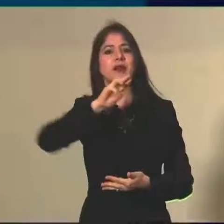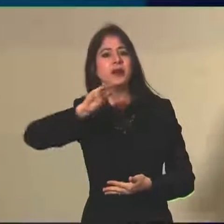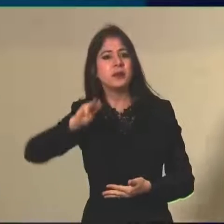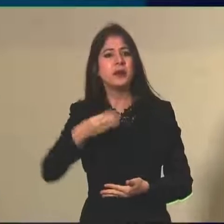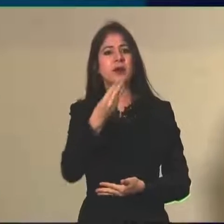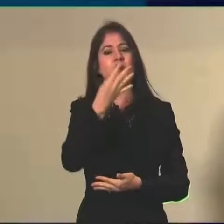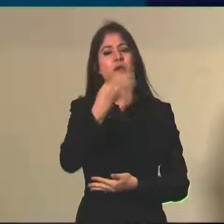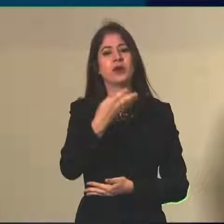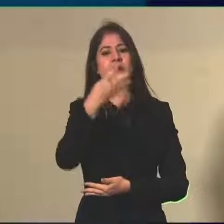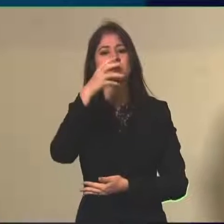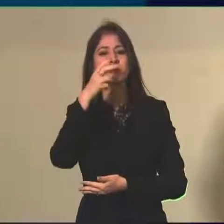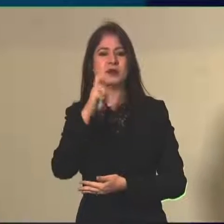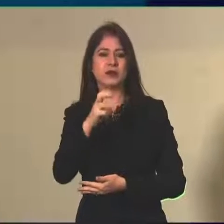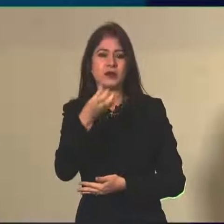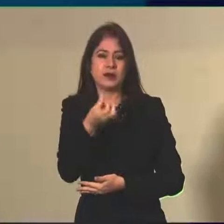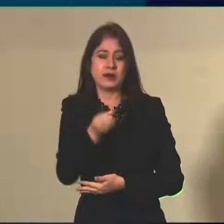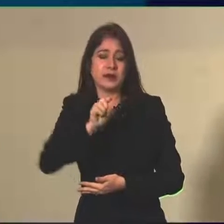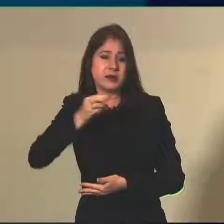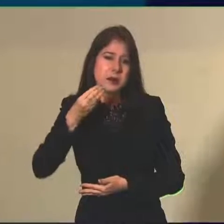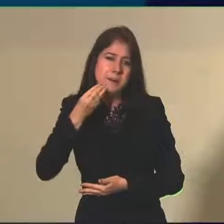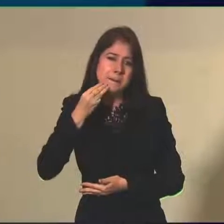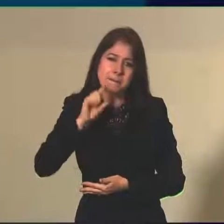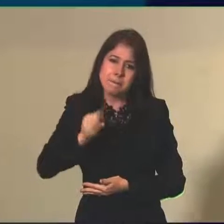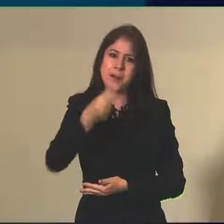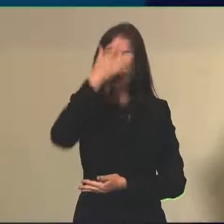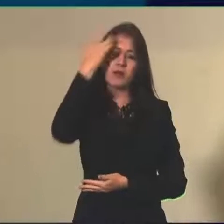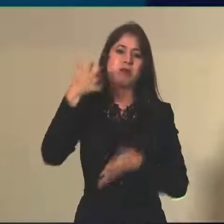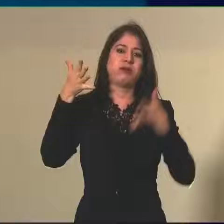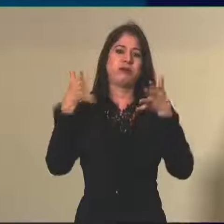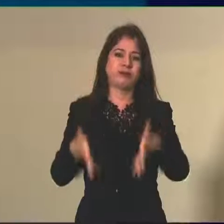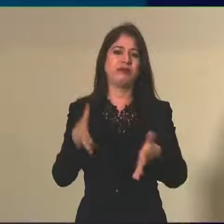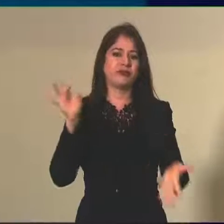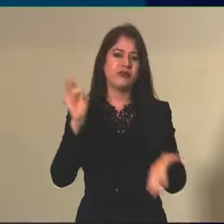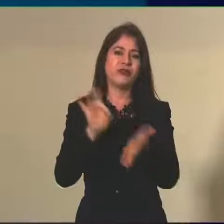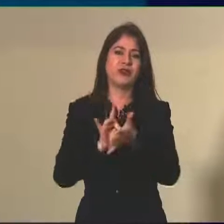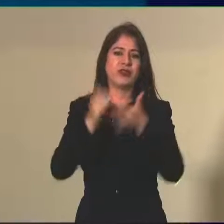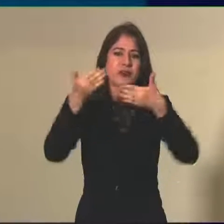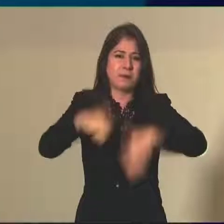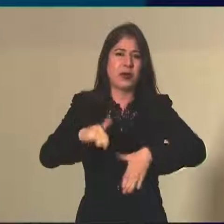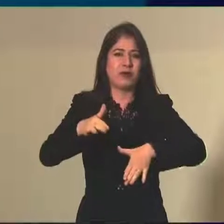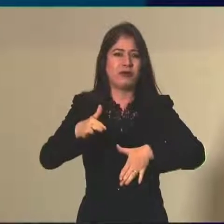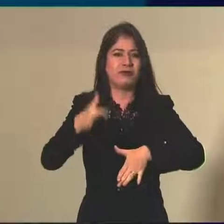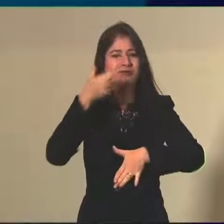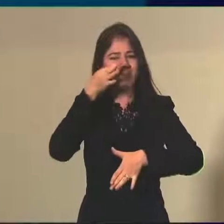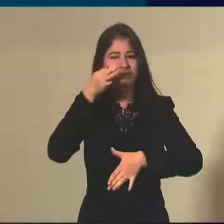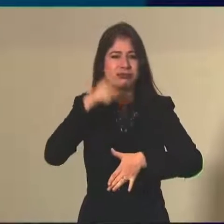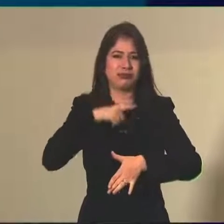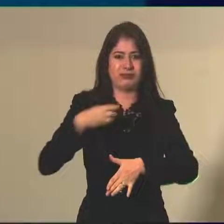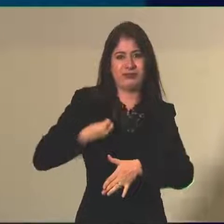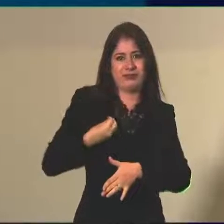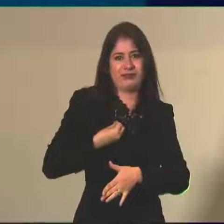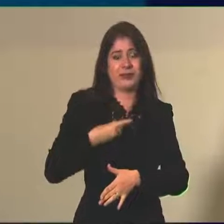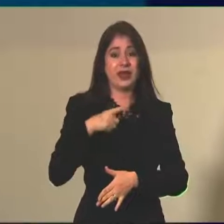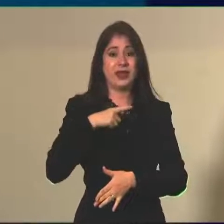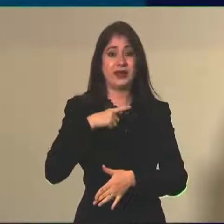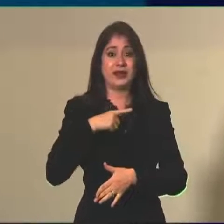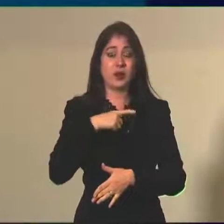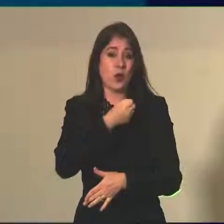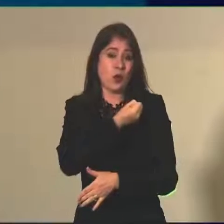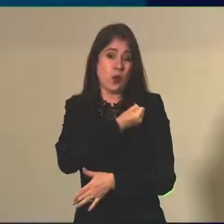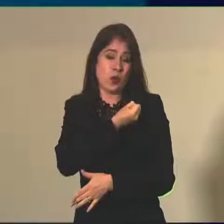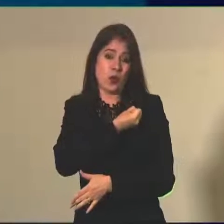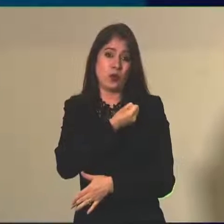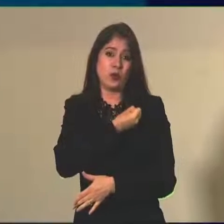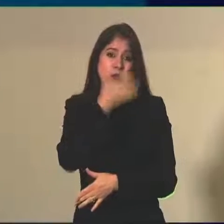participantes efetivos, né, que fizeram a prova. Então, o número de participantes supera o número de alunos